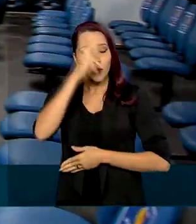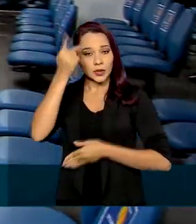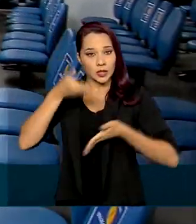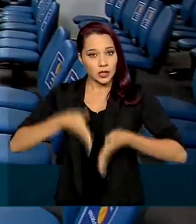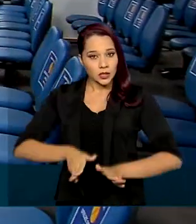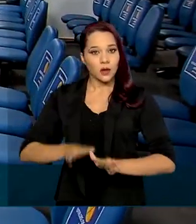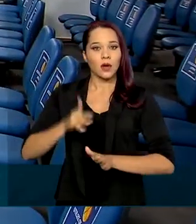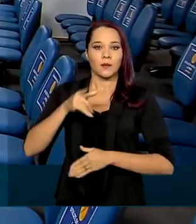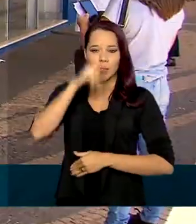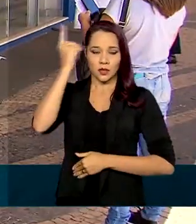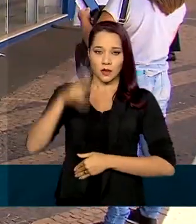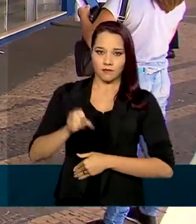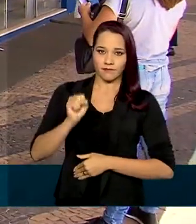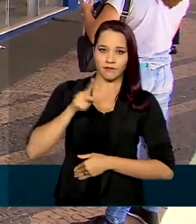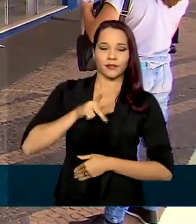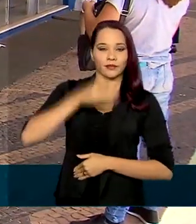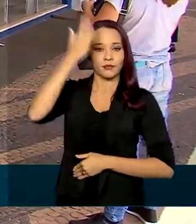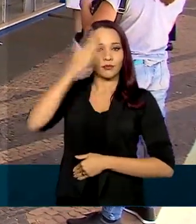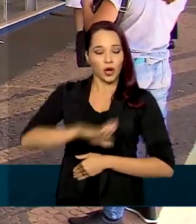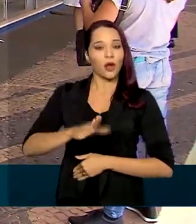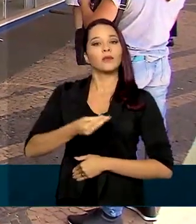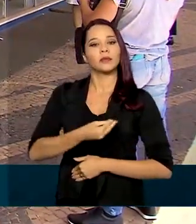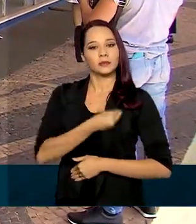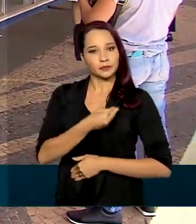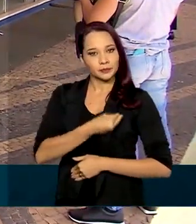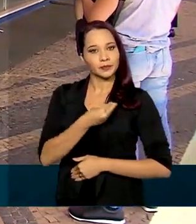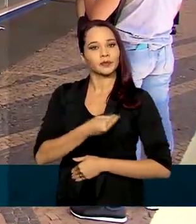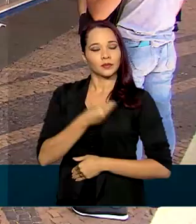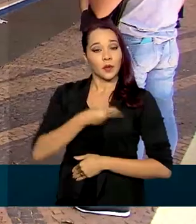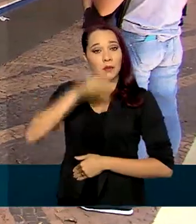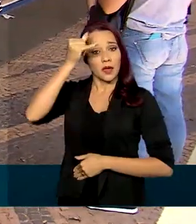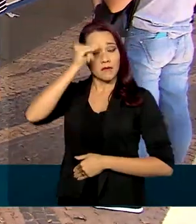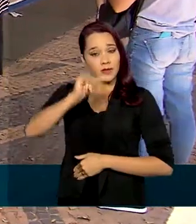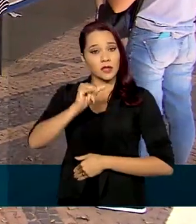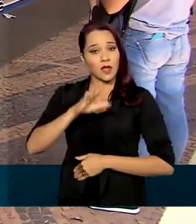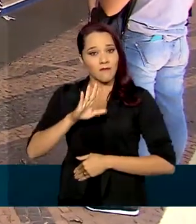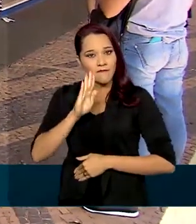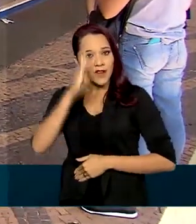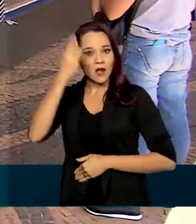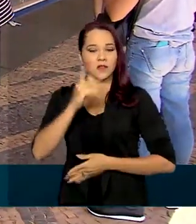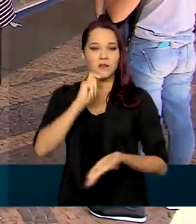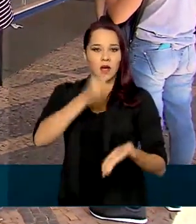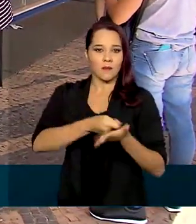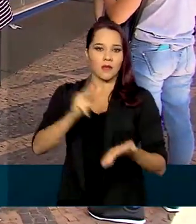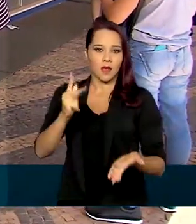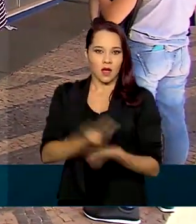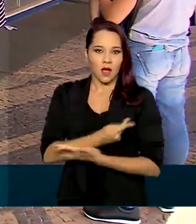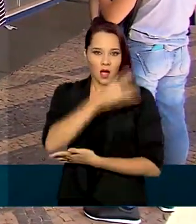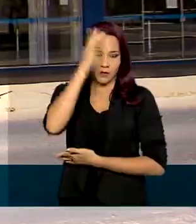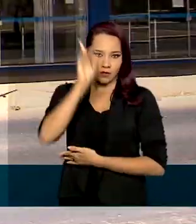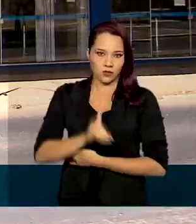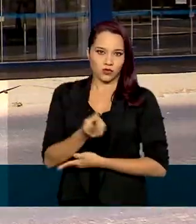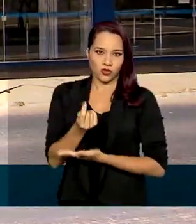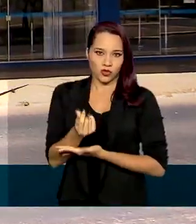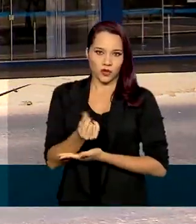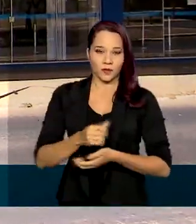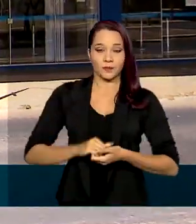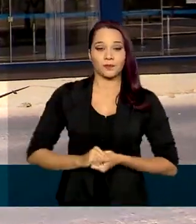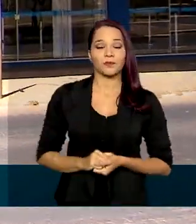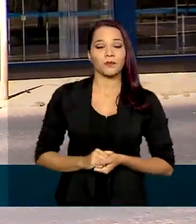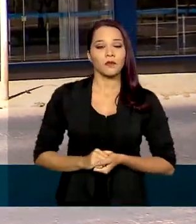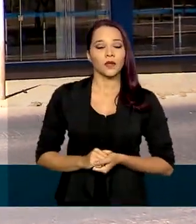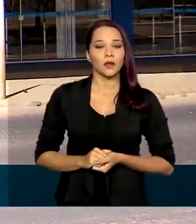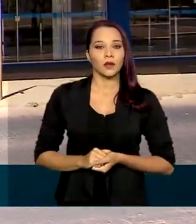beneficiários do INSS comprovem que estão vivos para evitar fraudes e pagamento indevido dos benefícios. O governo